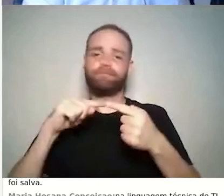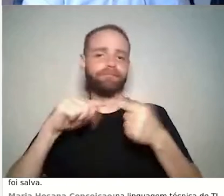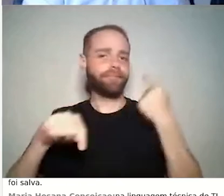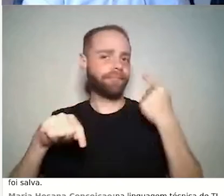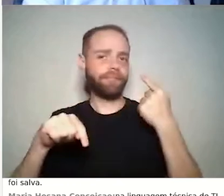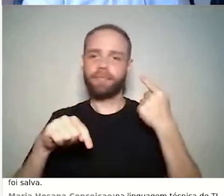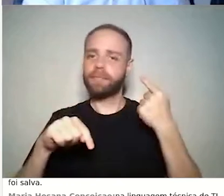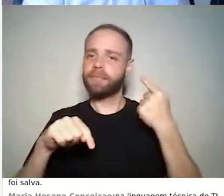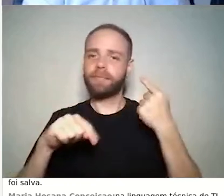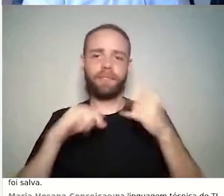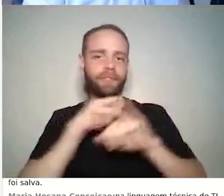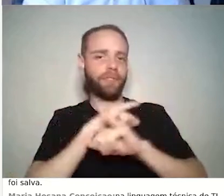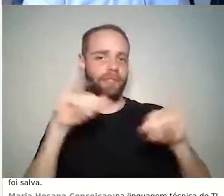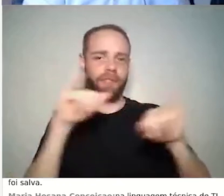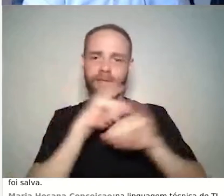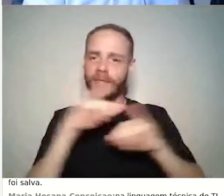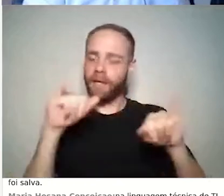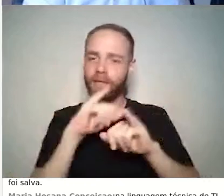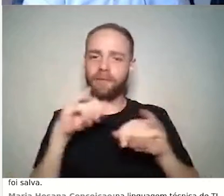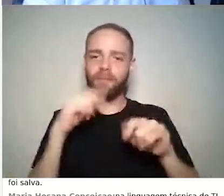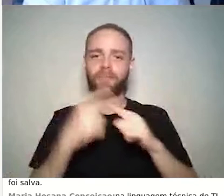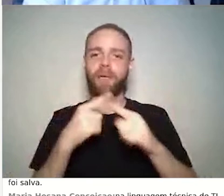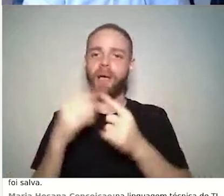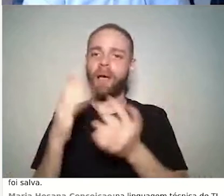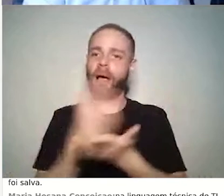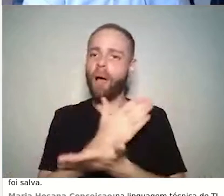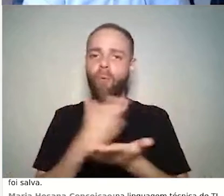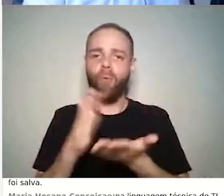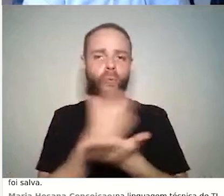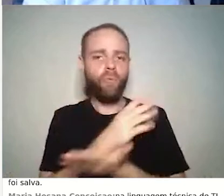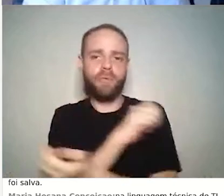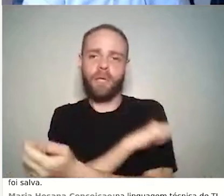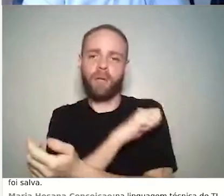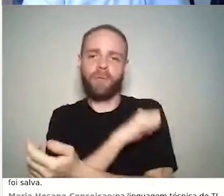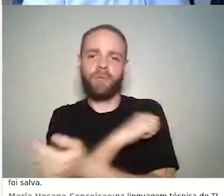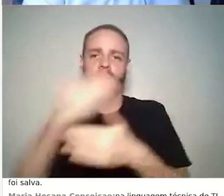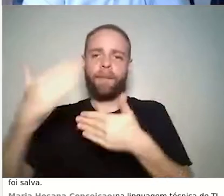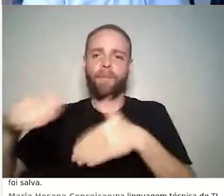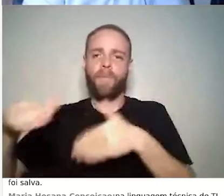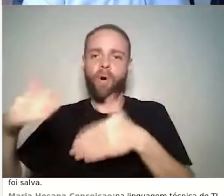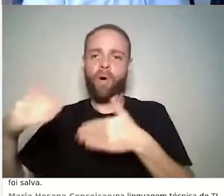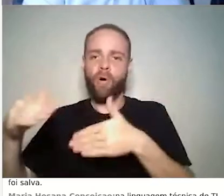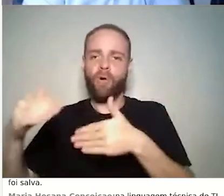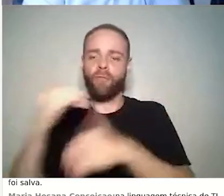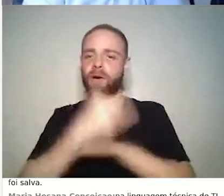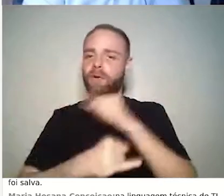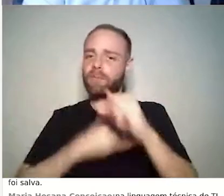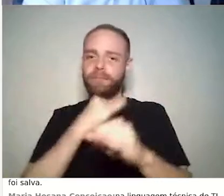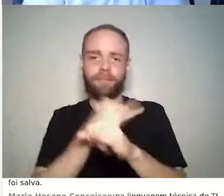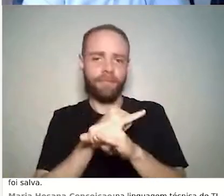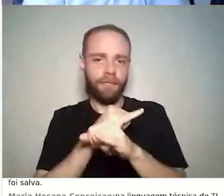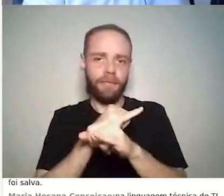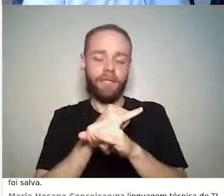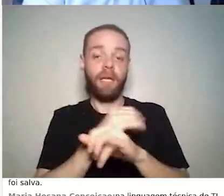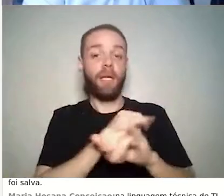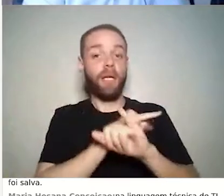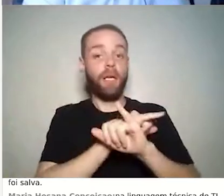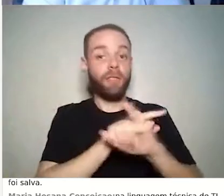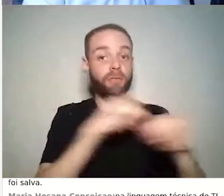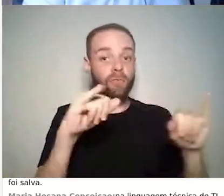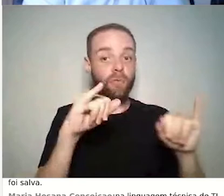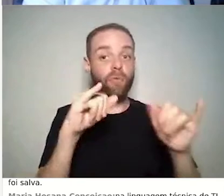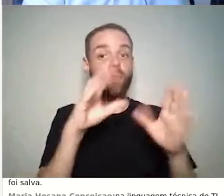o retorno de que apenas alguns alunos fizeram a prova online, quando consulto as notas descubro que a quantidade é bem maior.